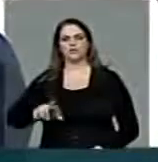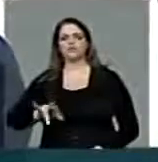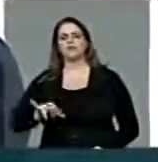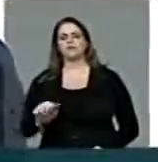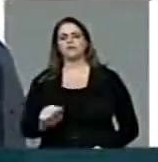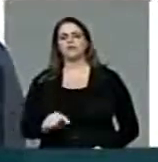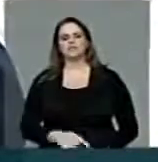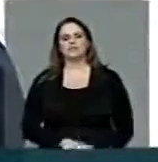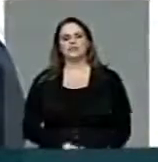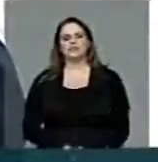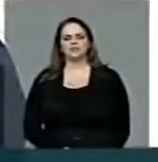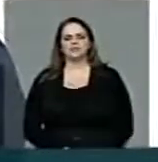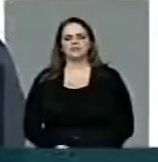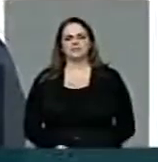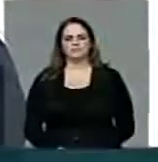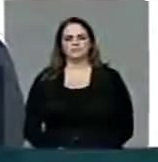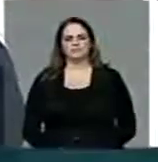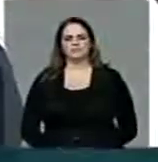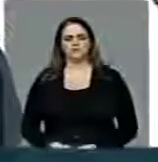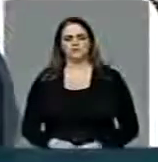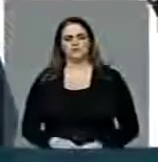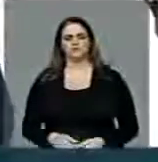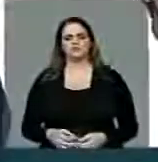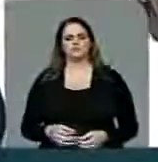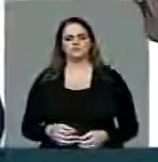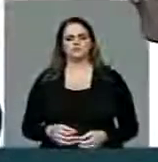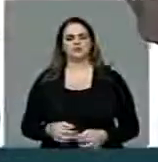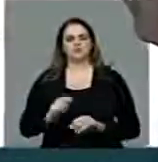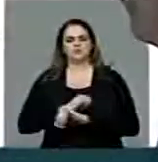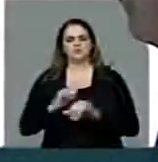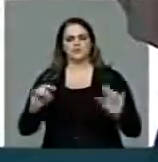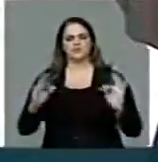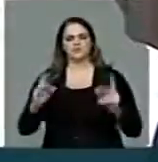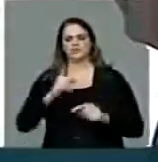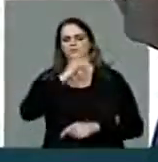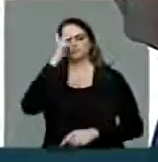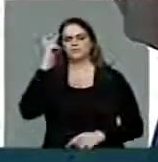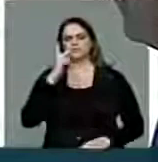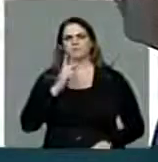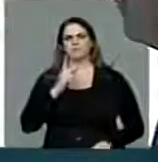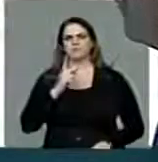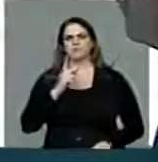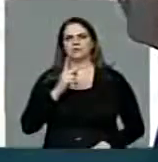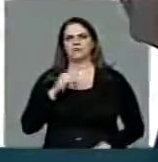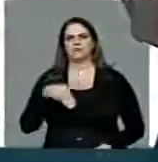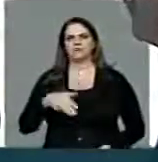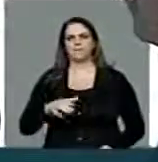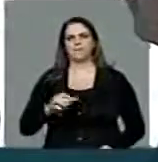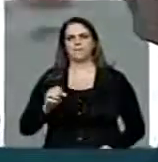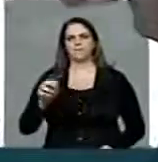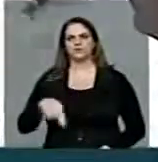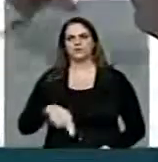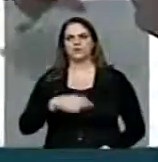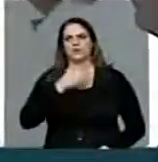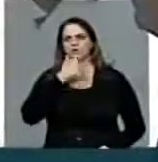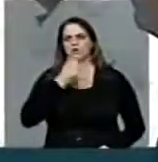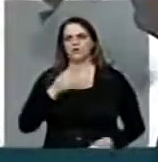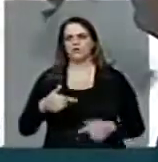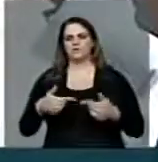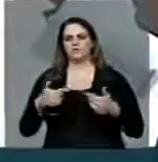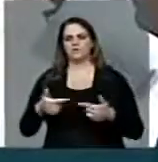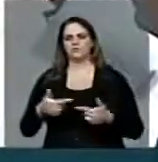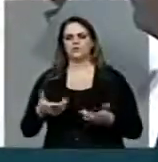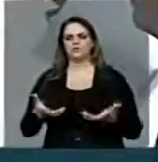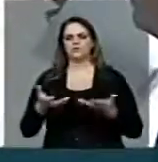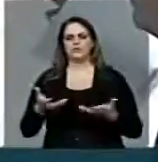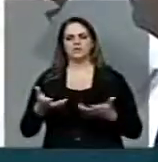de todos os tempos quero me dirigir aos maçons, homens que estão em permanente busca do